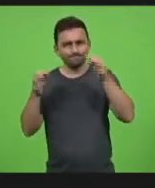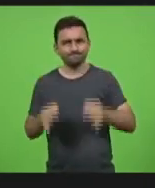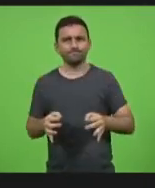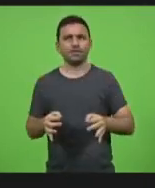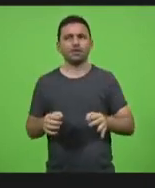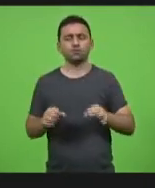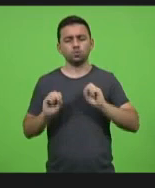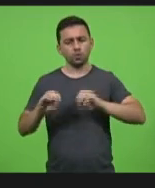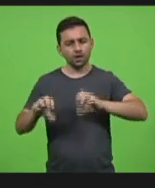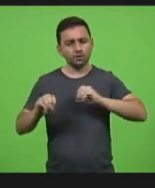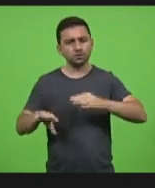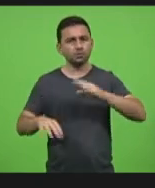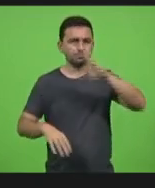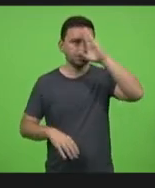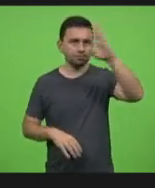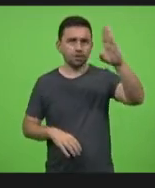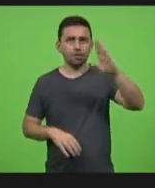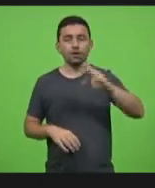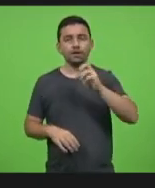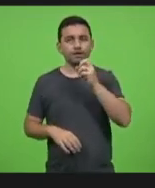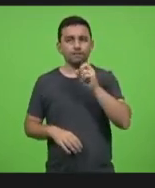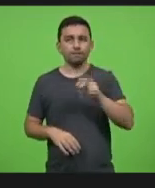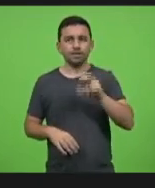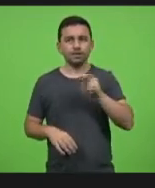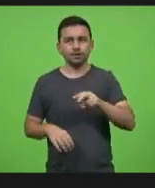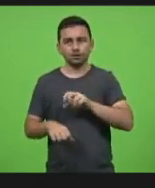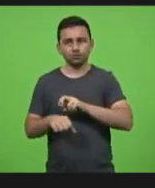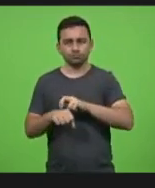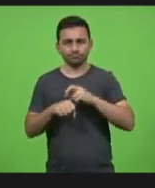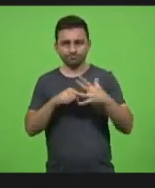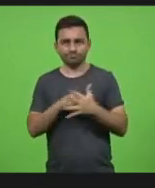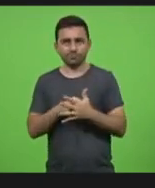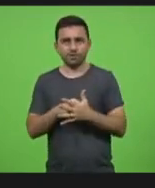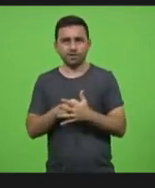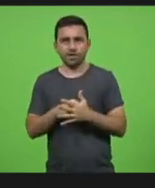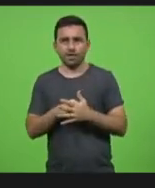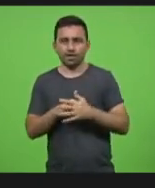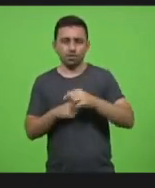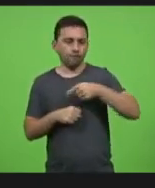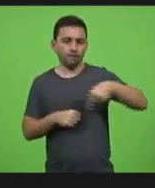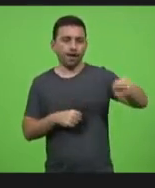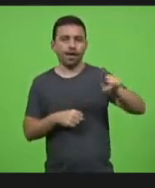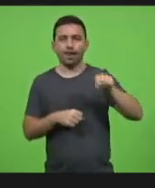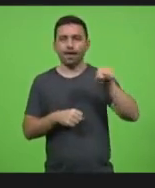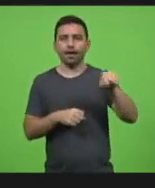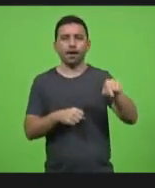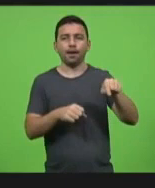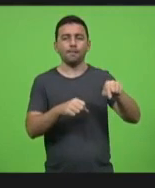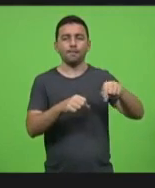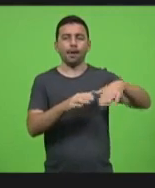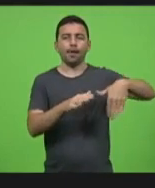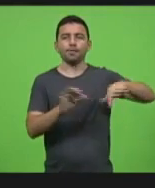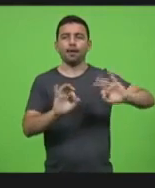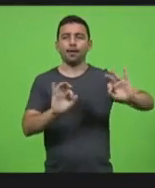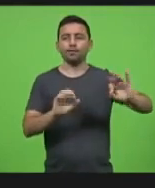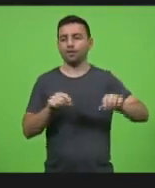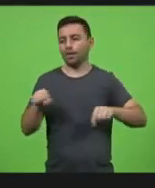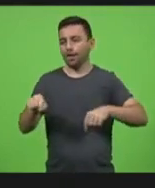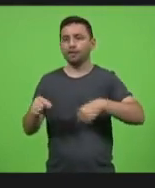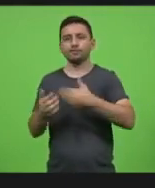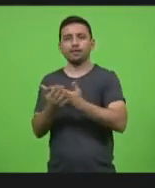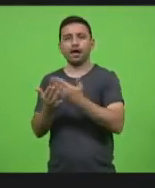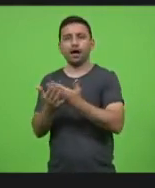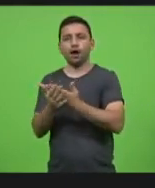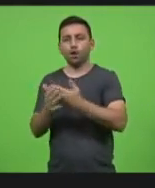essencial que o vírus ele não vai para a praia mas ele vai à sala de aula é isso que aconteceu